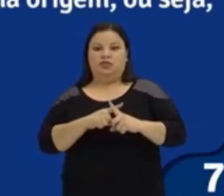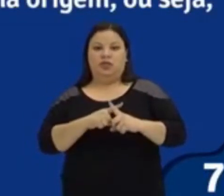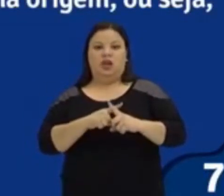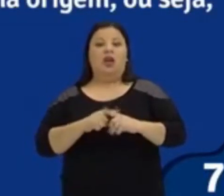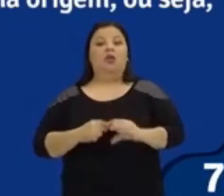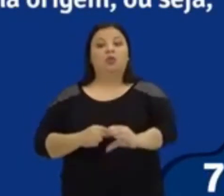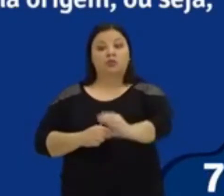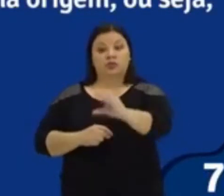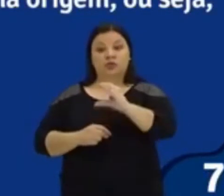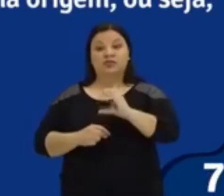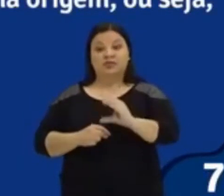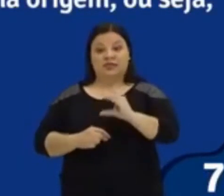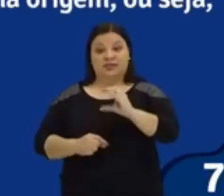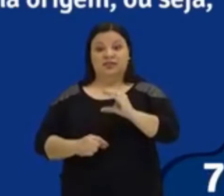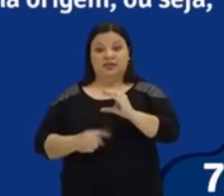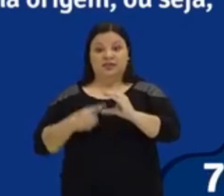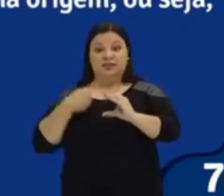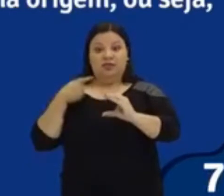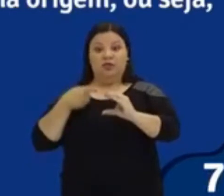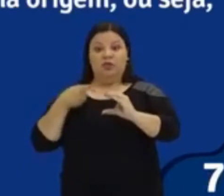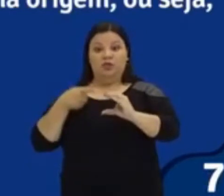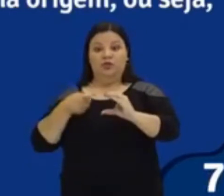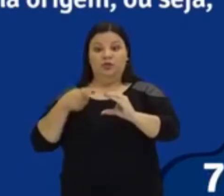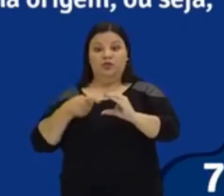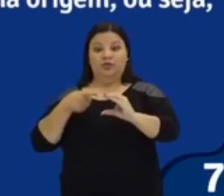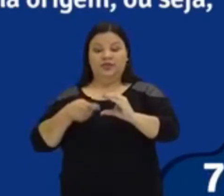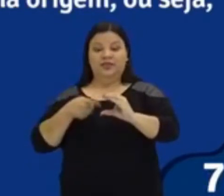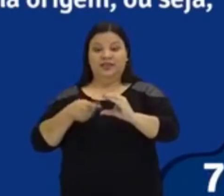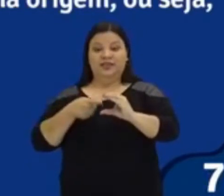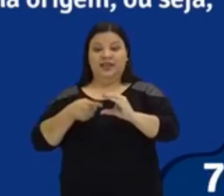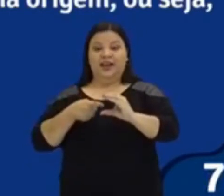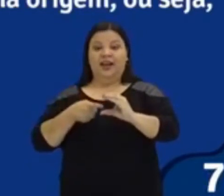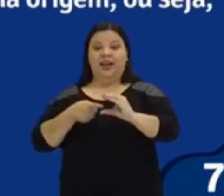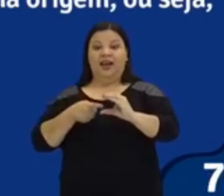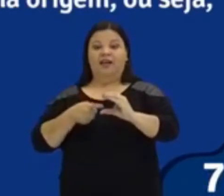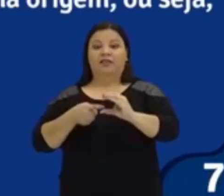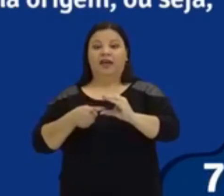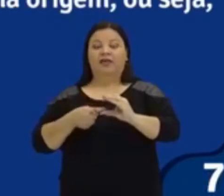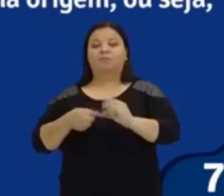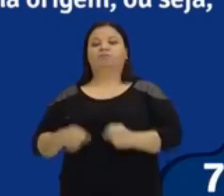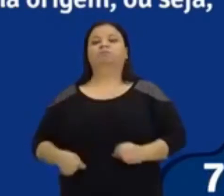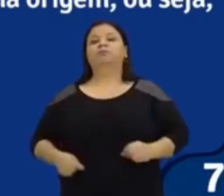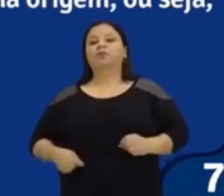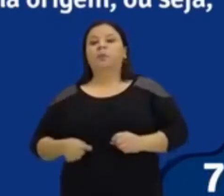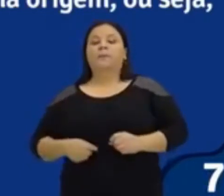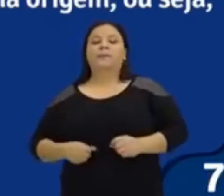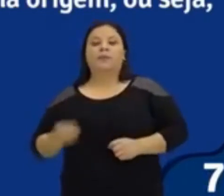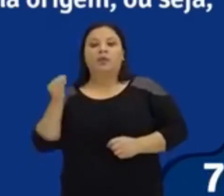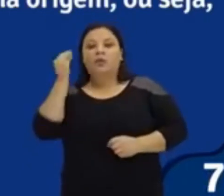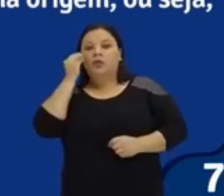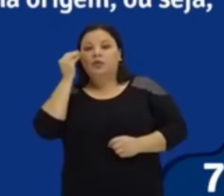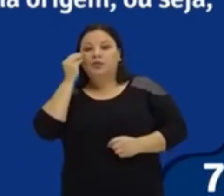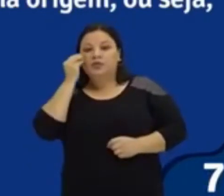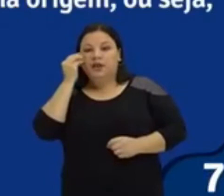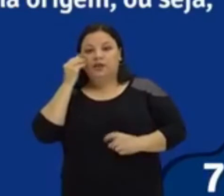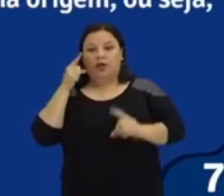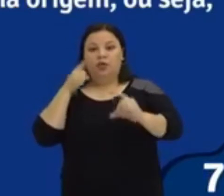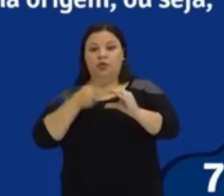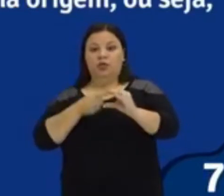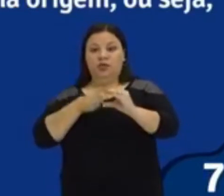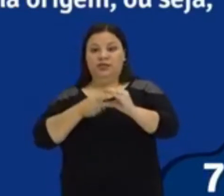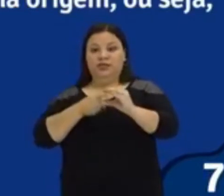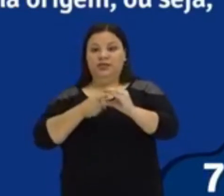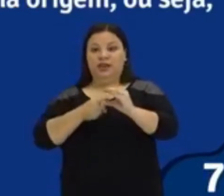é nos indicar onde a parábola corta o eixo do Y. Então, preste atenção aí, o